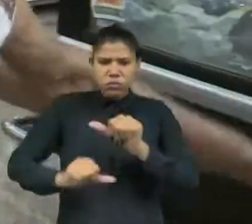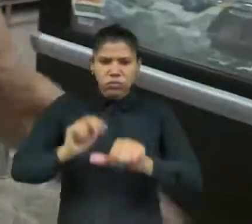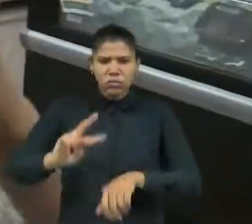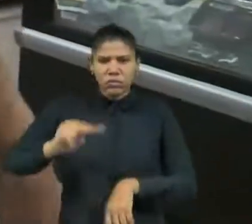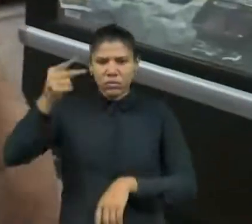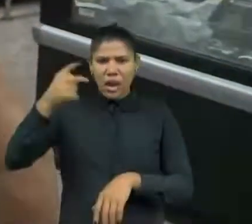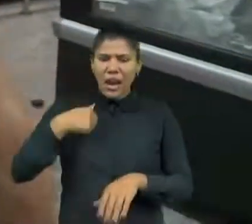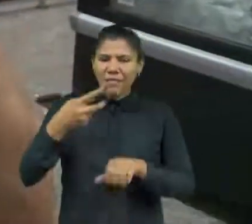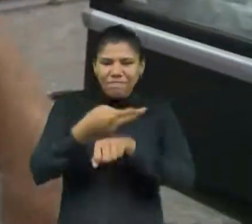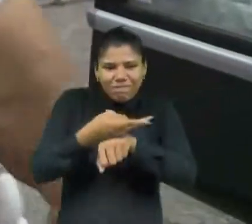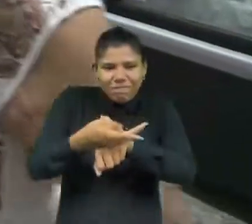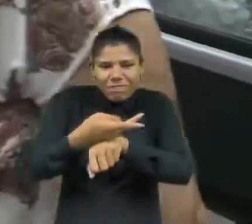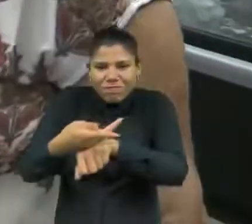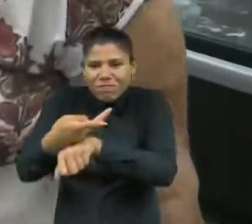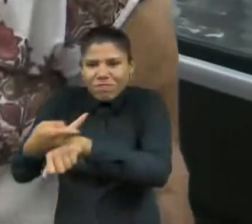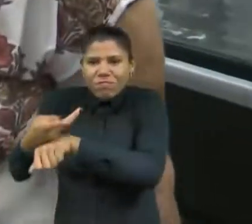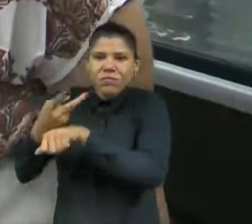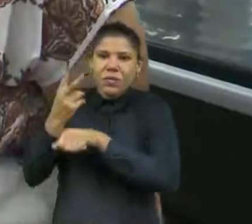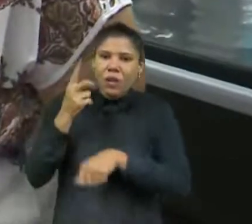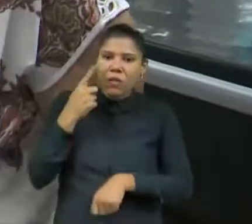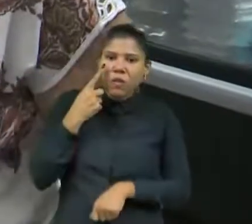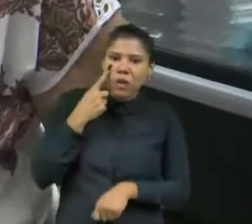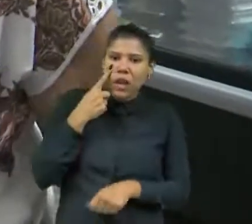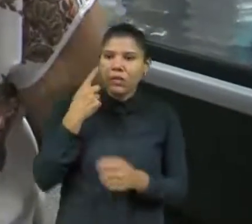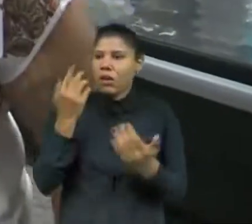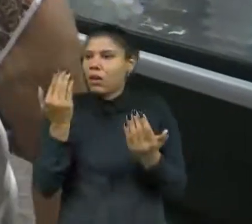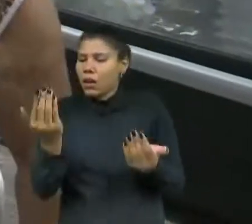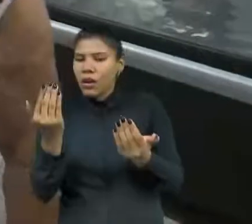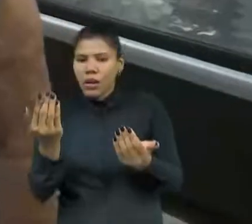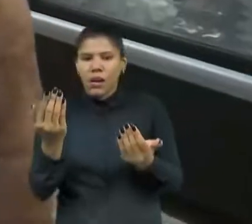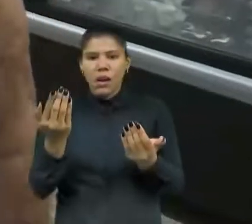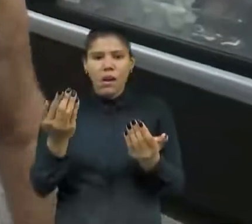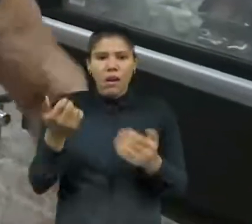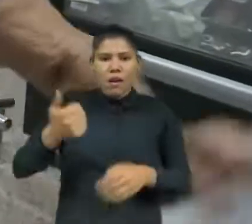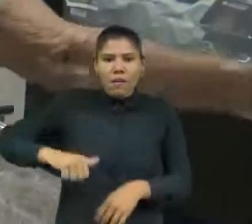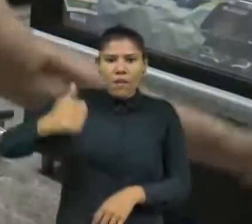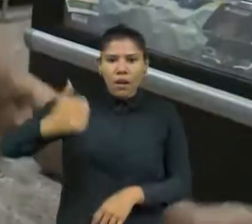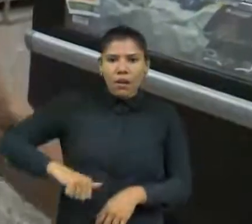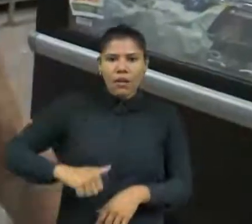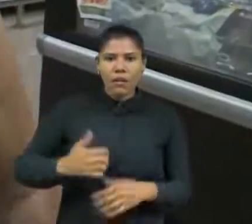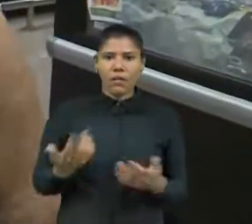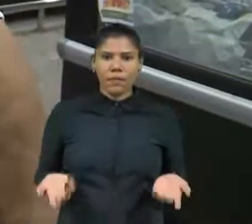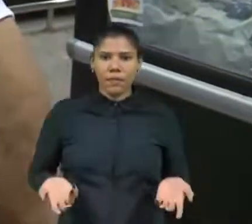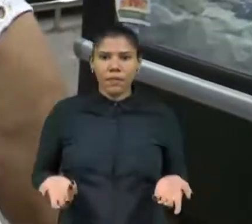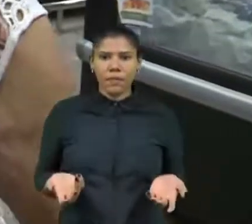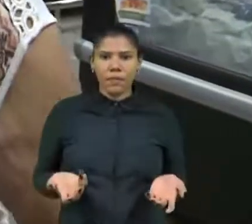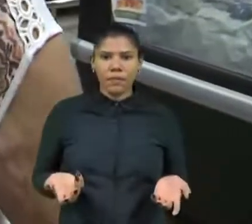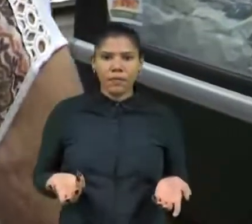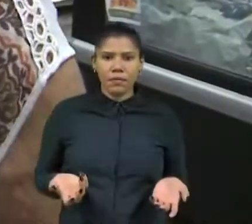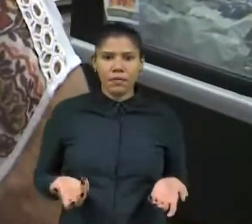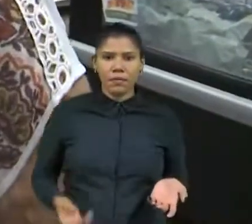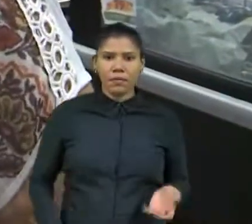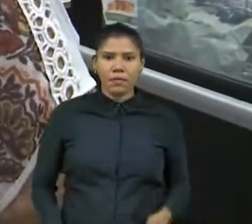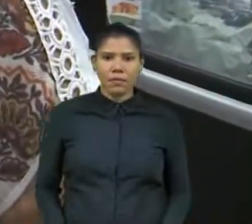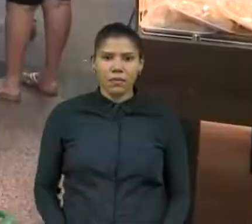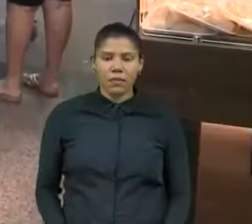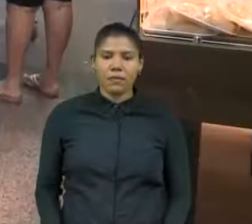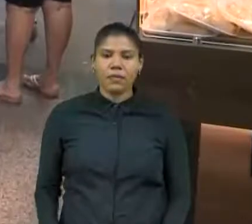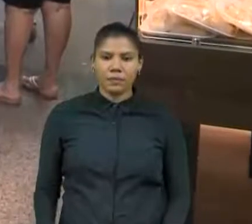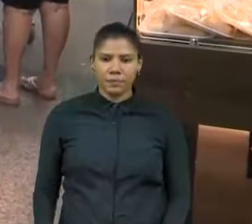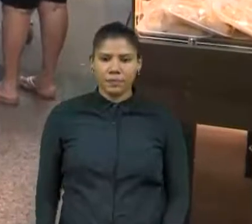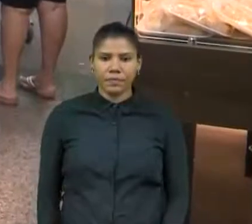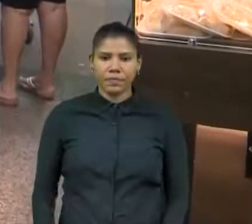está de R$ 26,00, aí aqui está de R$,00. Aí eu digo, pronto, então, vou devolver o outro, vamos pegar o de R$ 23,00, não é isso?